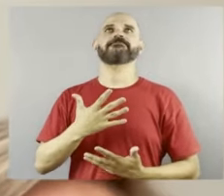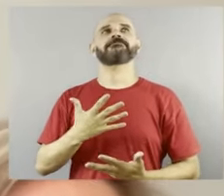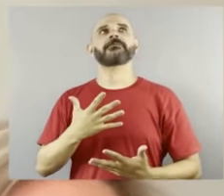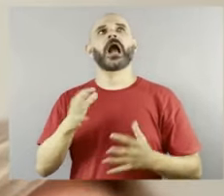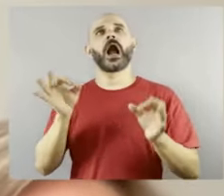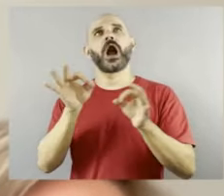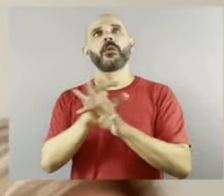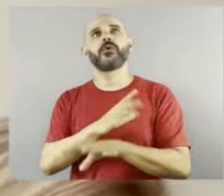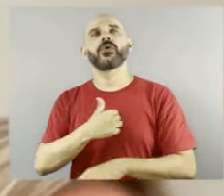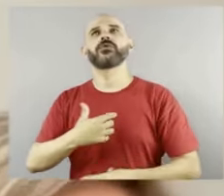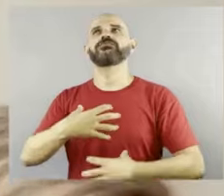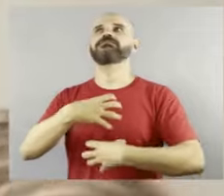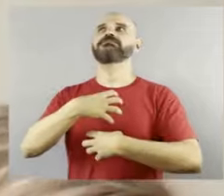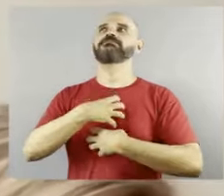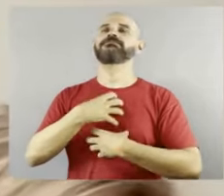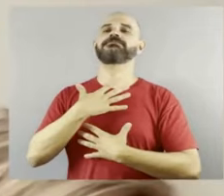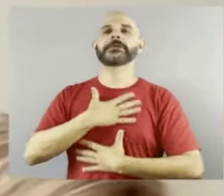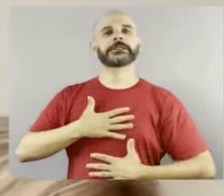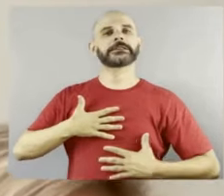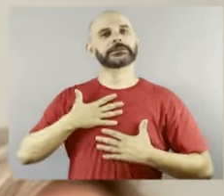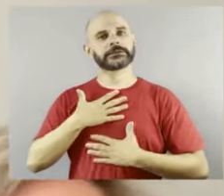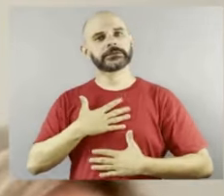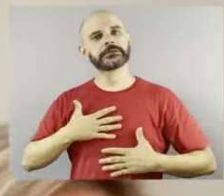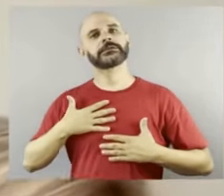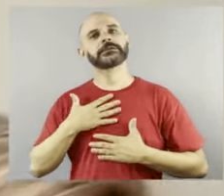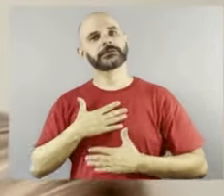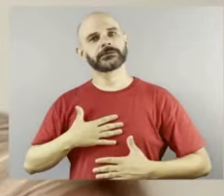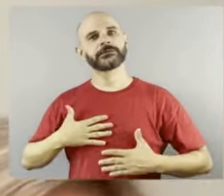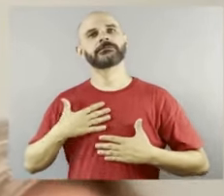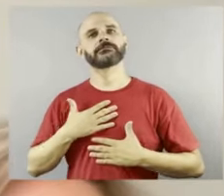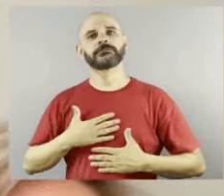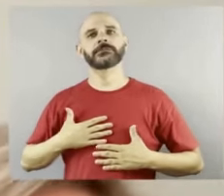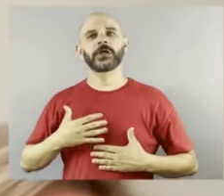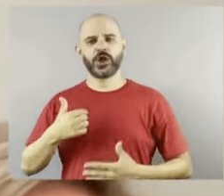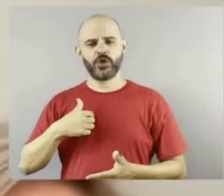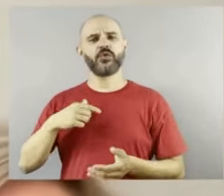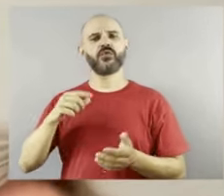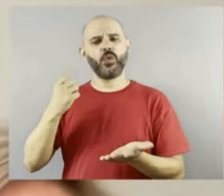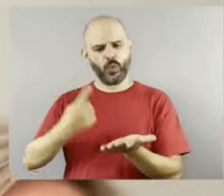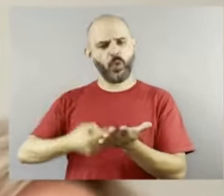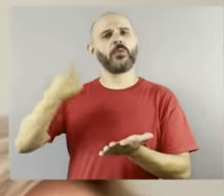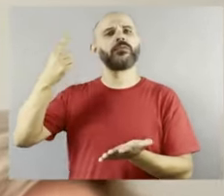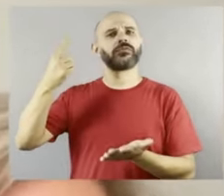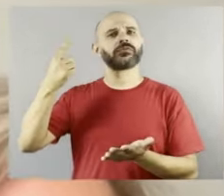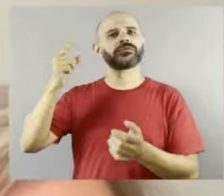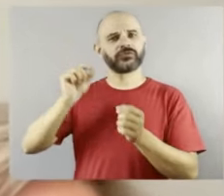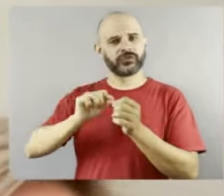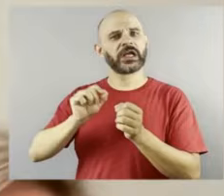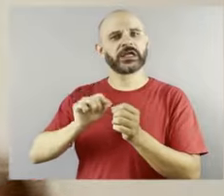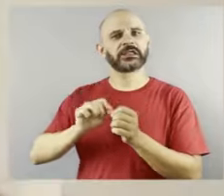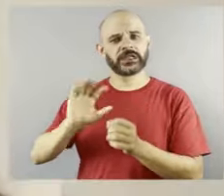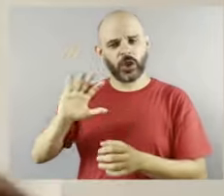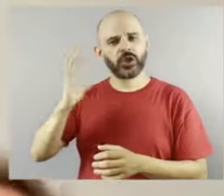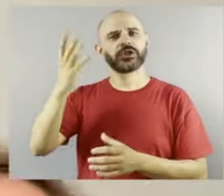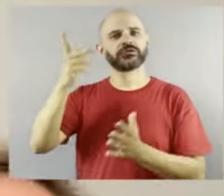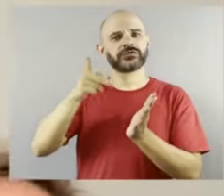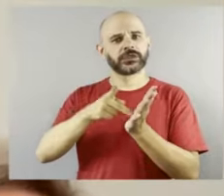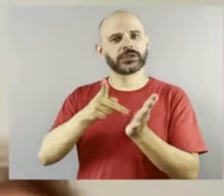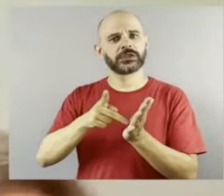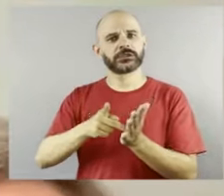realmente fez, aconteceu. como é que você, você pensa no, na